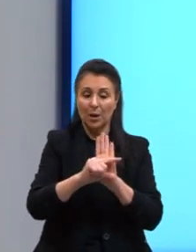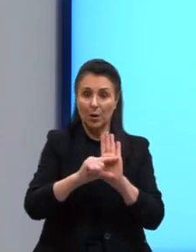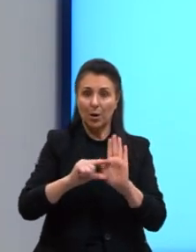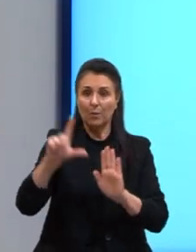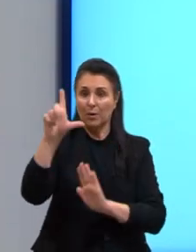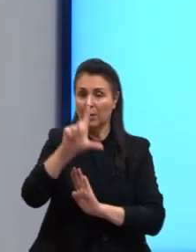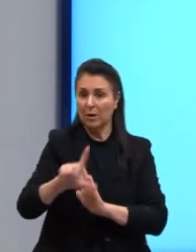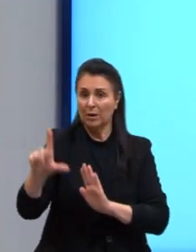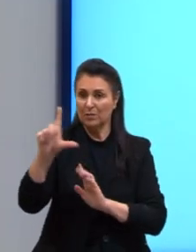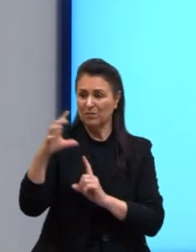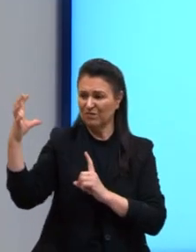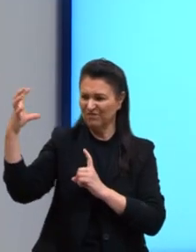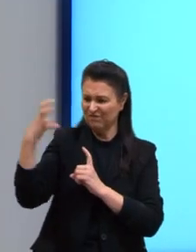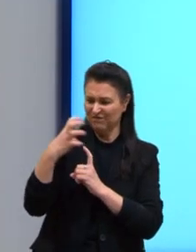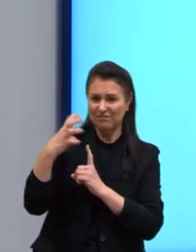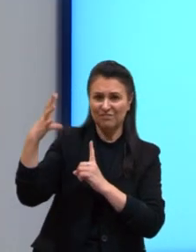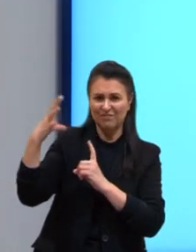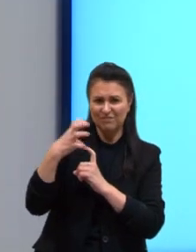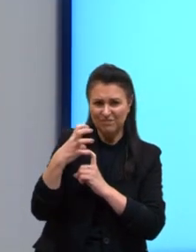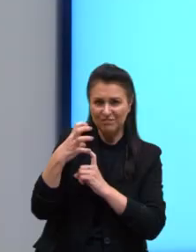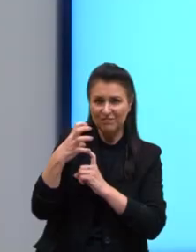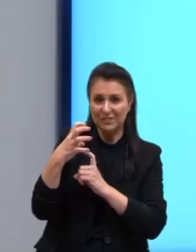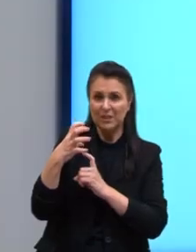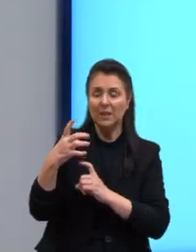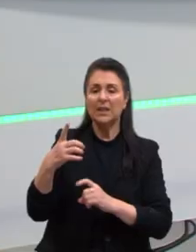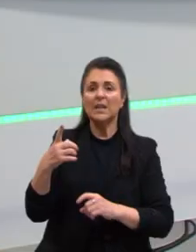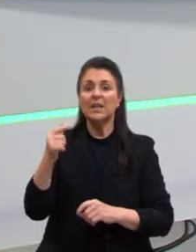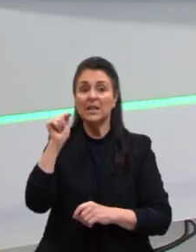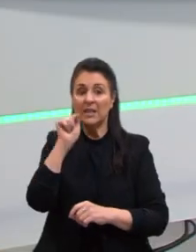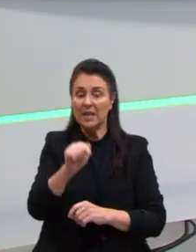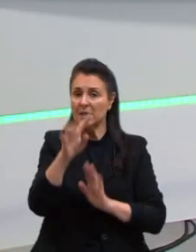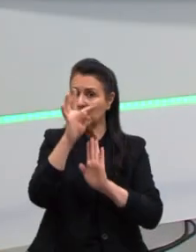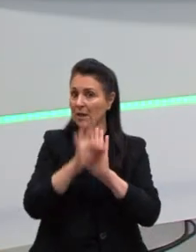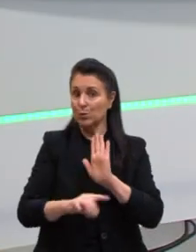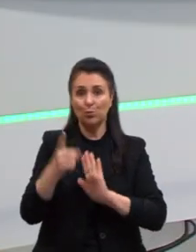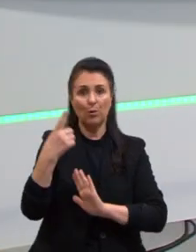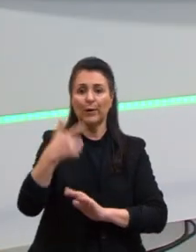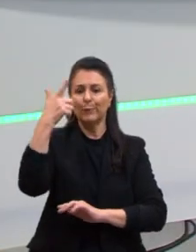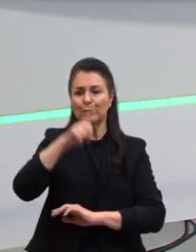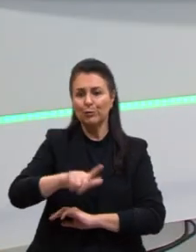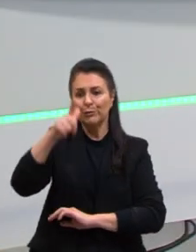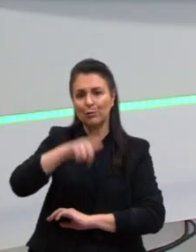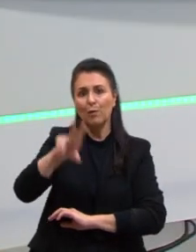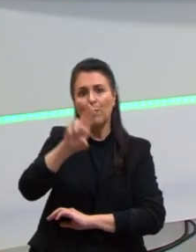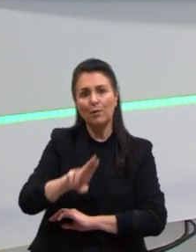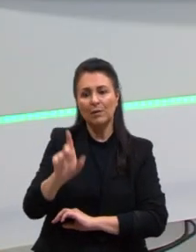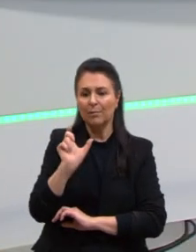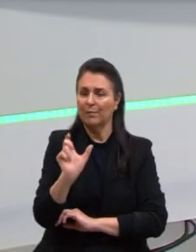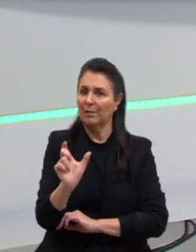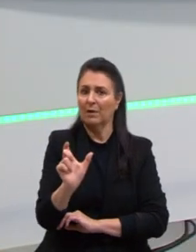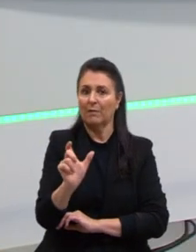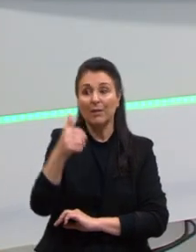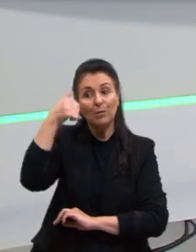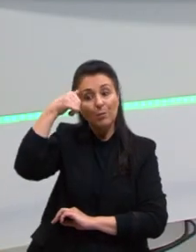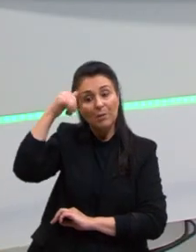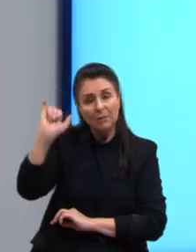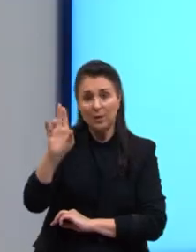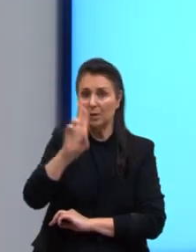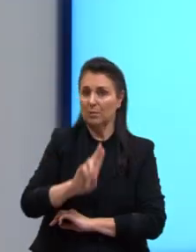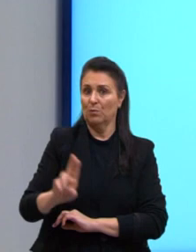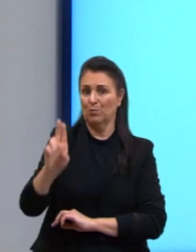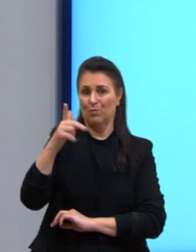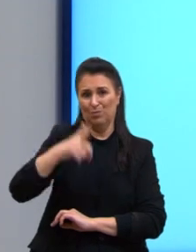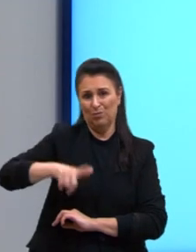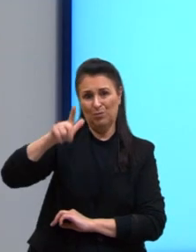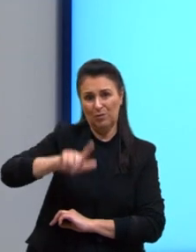degradante que, ao longo do texto, não serão repetidas, para evitar essa repetição desnecessária, mas